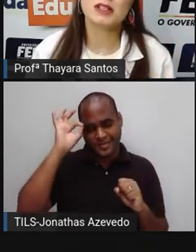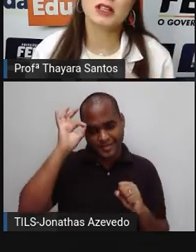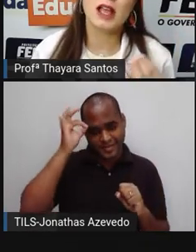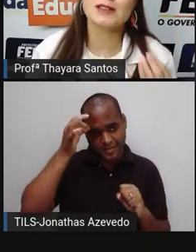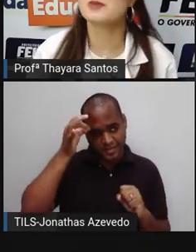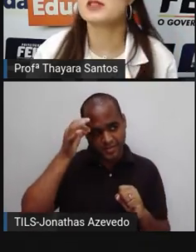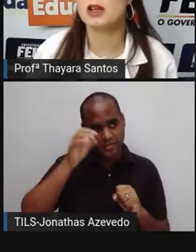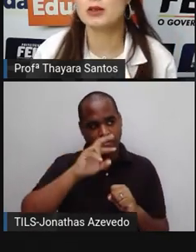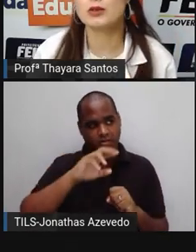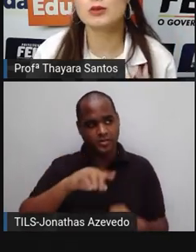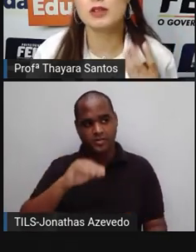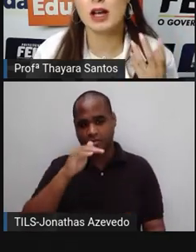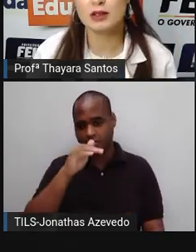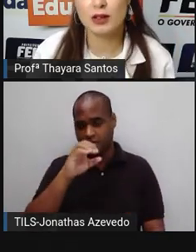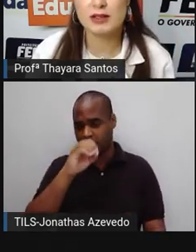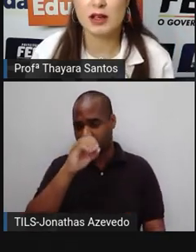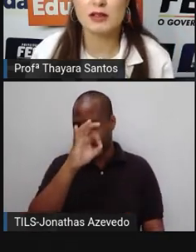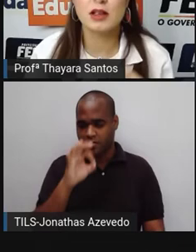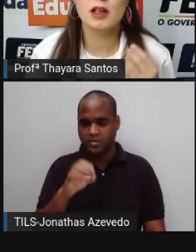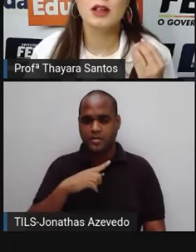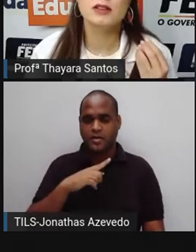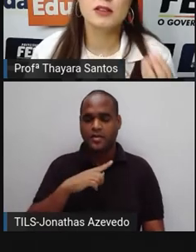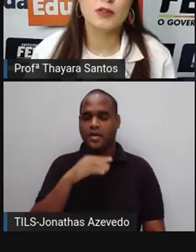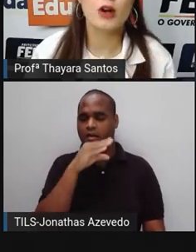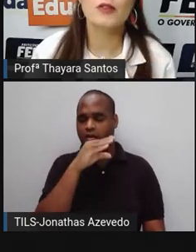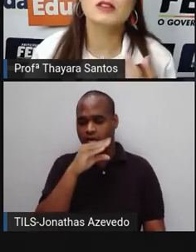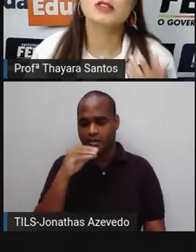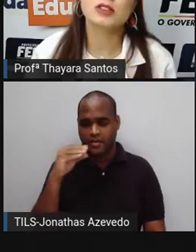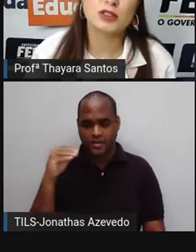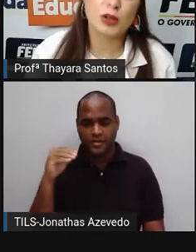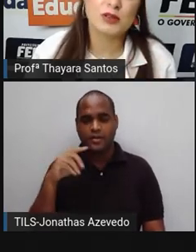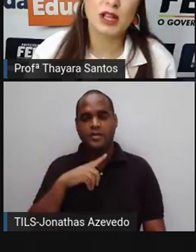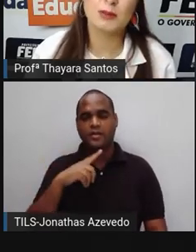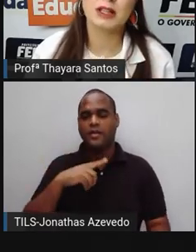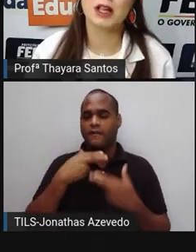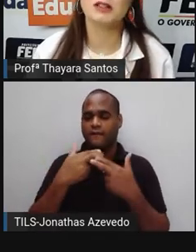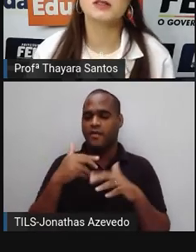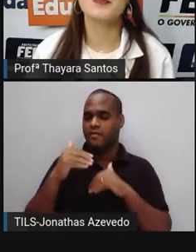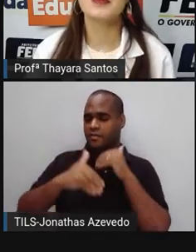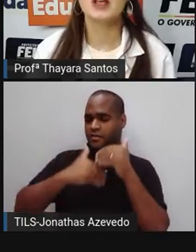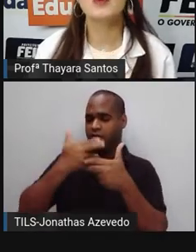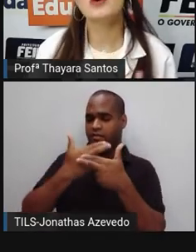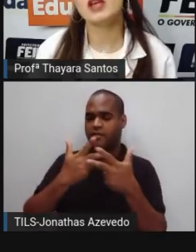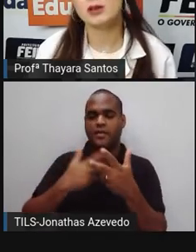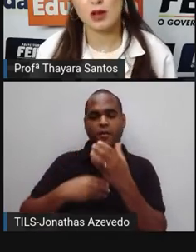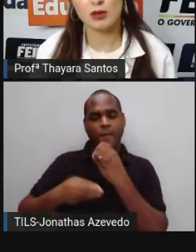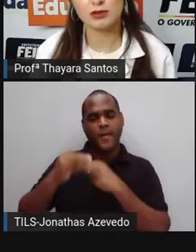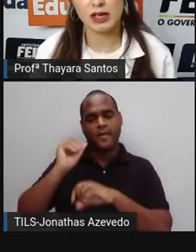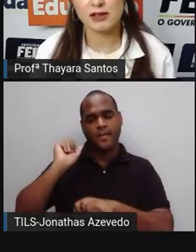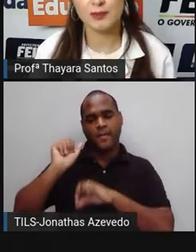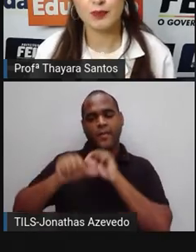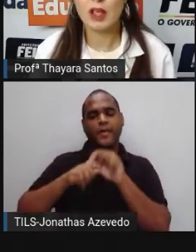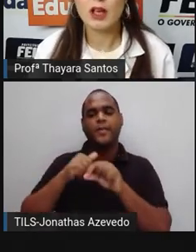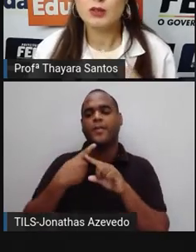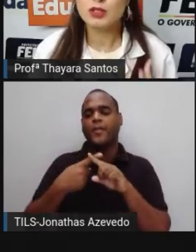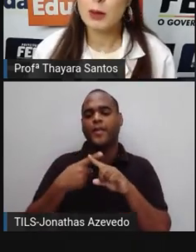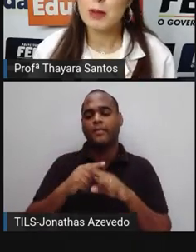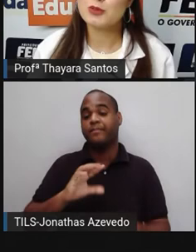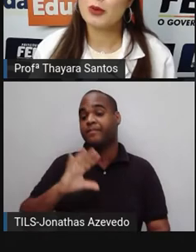Estima-se que 10% dos adolescentes desenvolvem esses transtornos alimentares. E por que isso acontece?